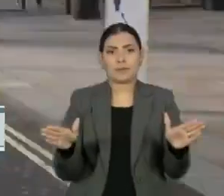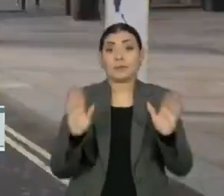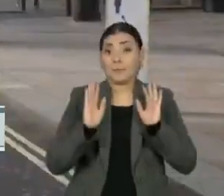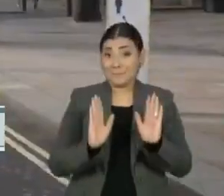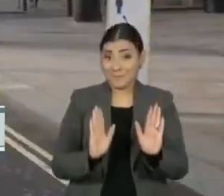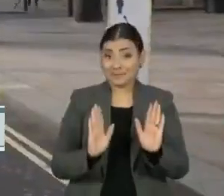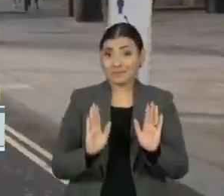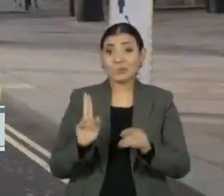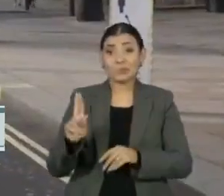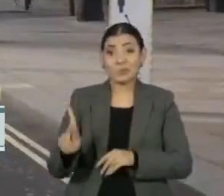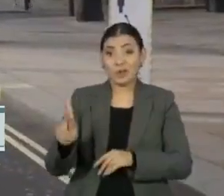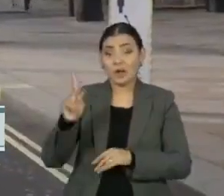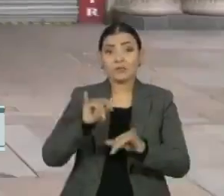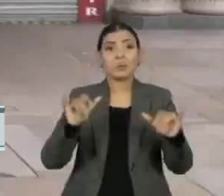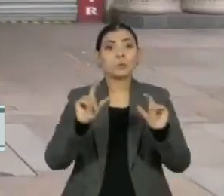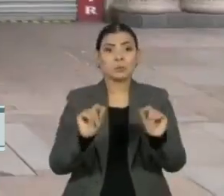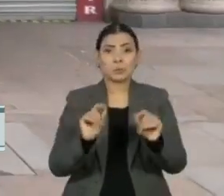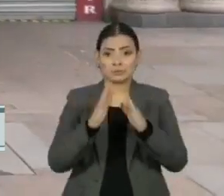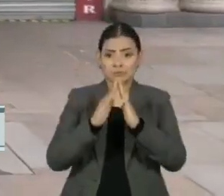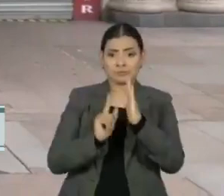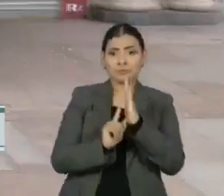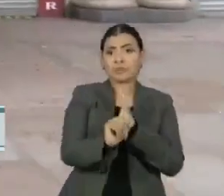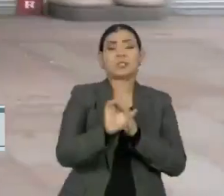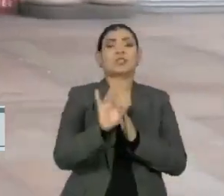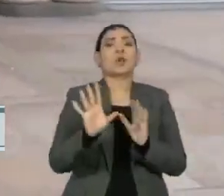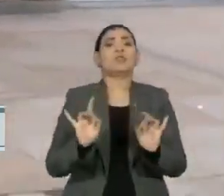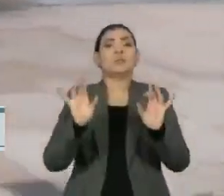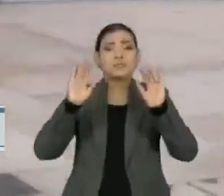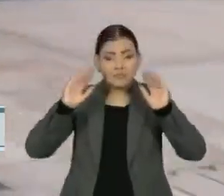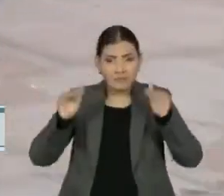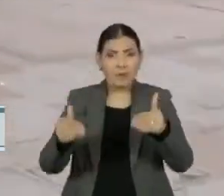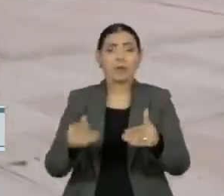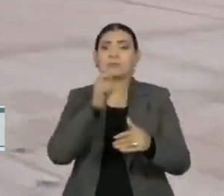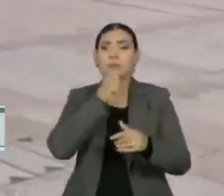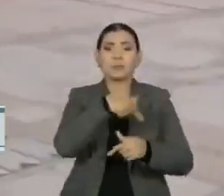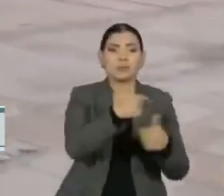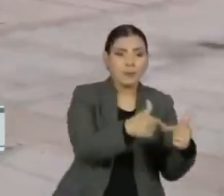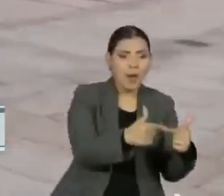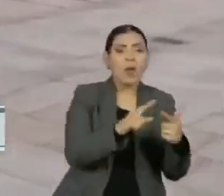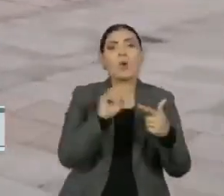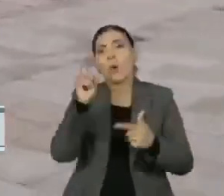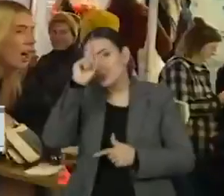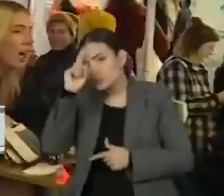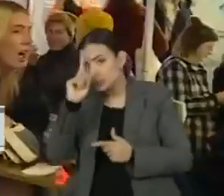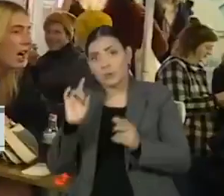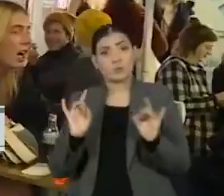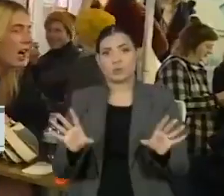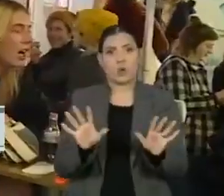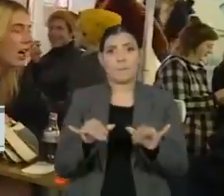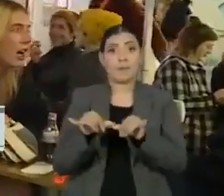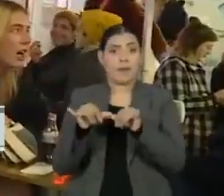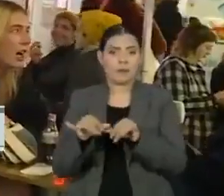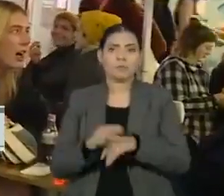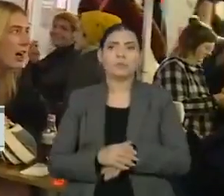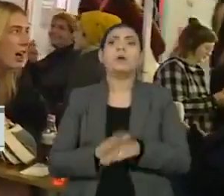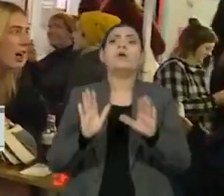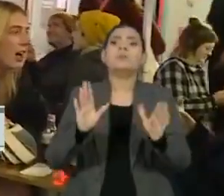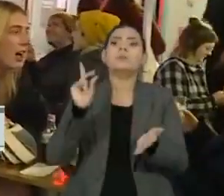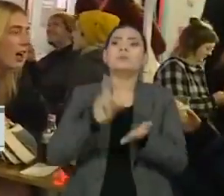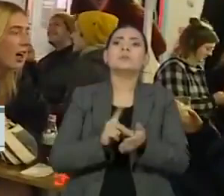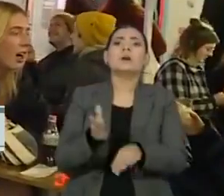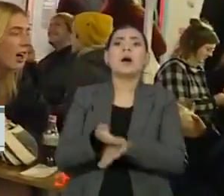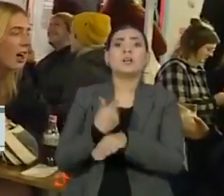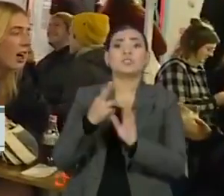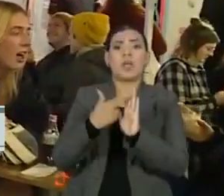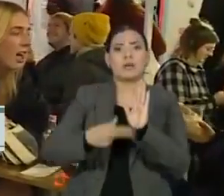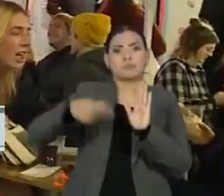mas os britânicos só podem sair de casa por razões específicas, como ir ao trabalho ou aos hospitais. Na última noite, antes de entrarem em vigor